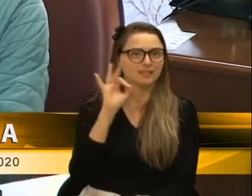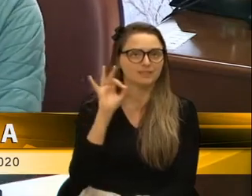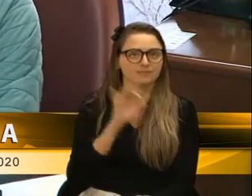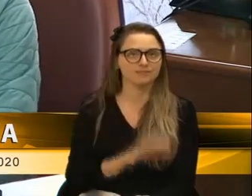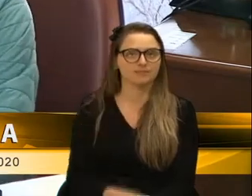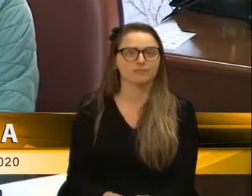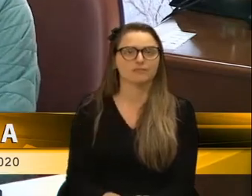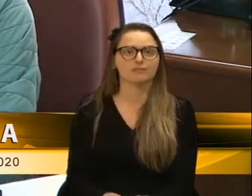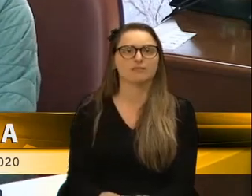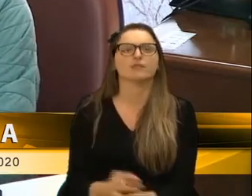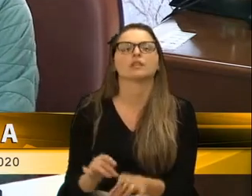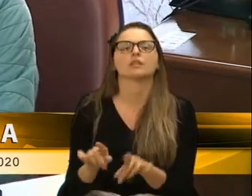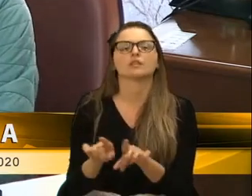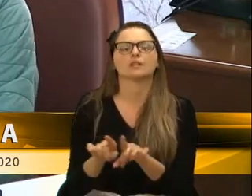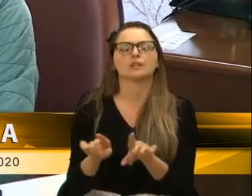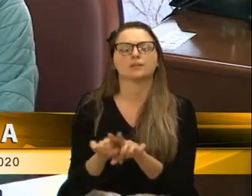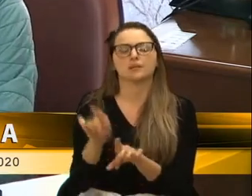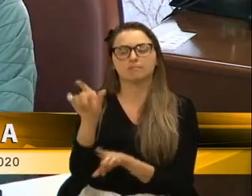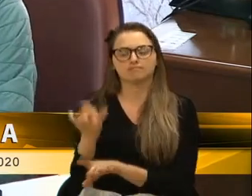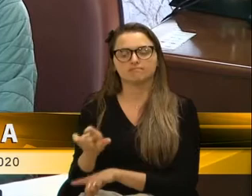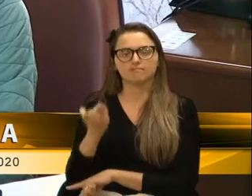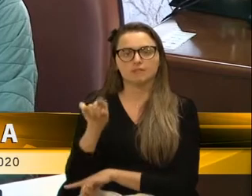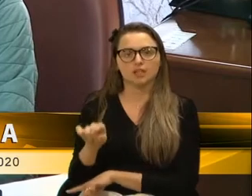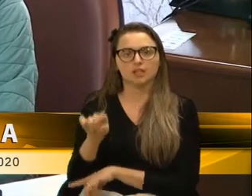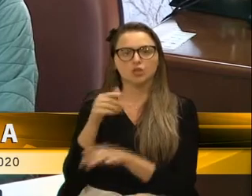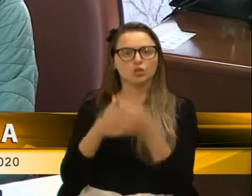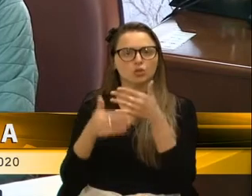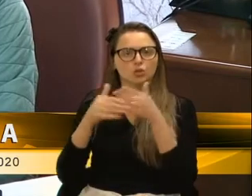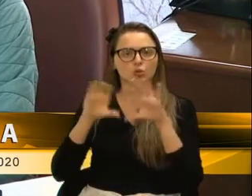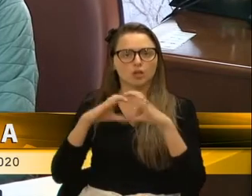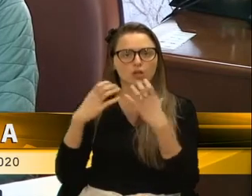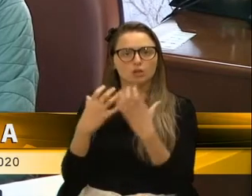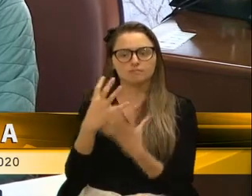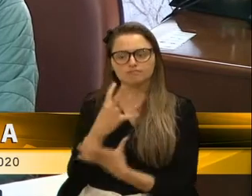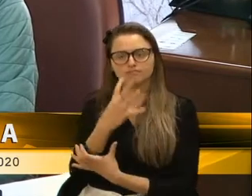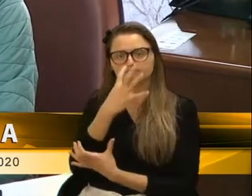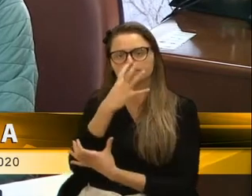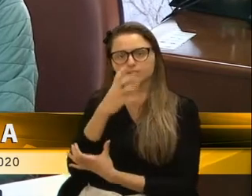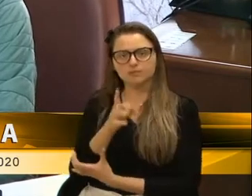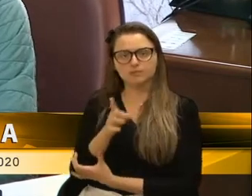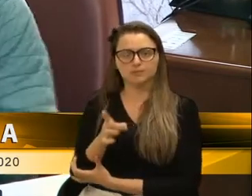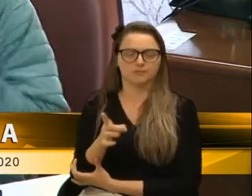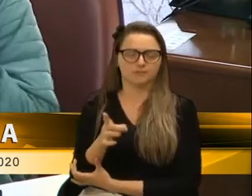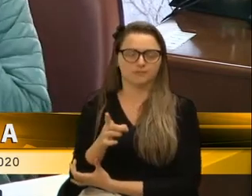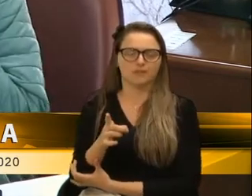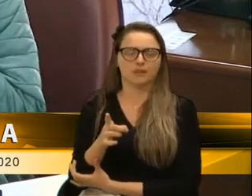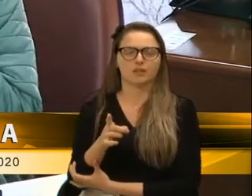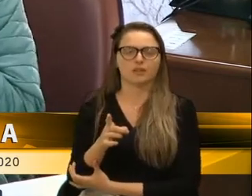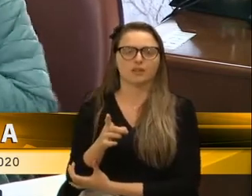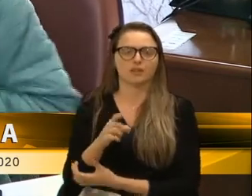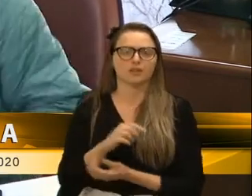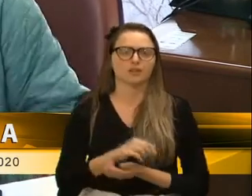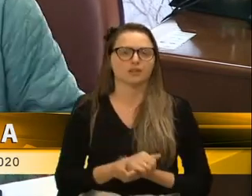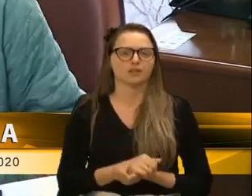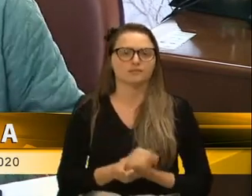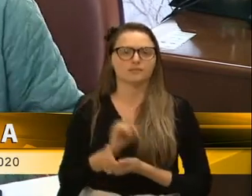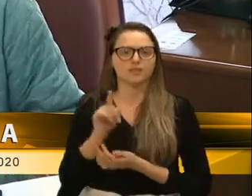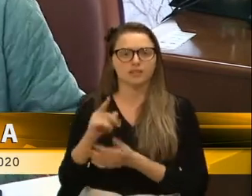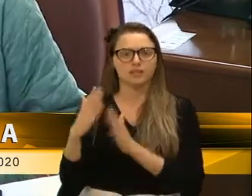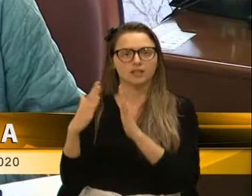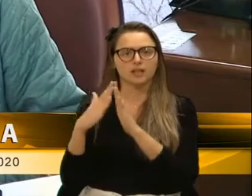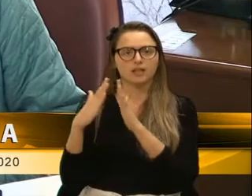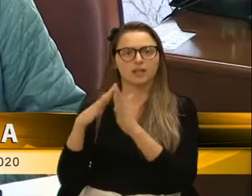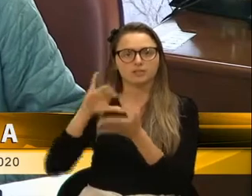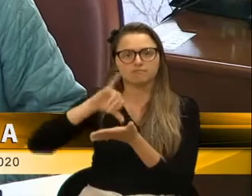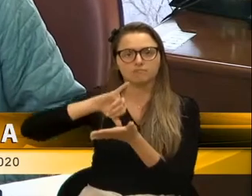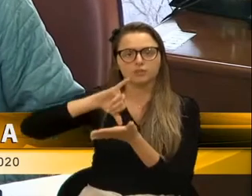Além disso, era uma pessoa que a comunidade tinha muita admiração por ele. Ele morava ali no centro